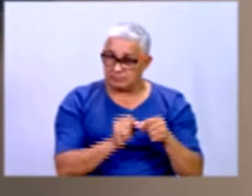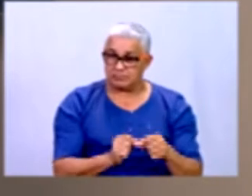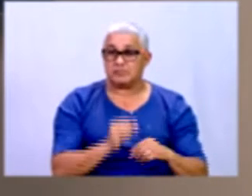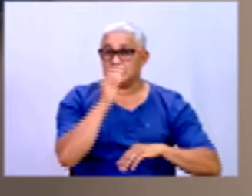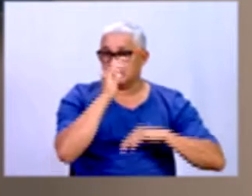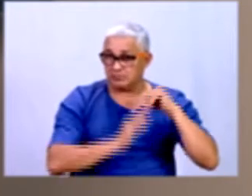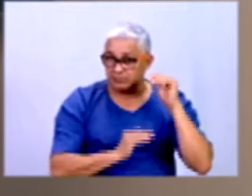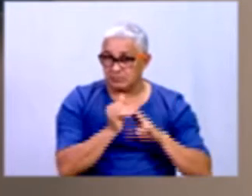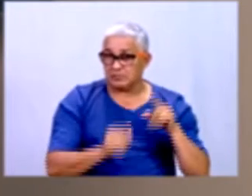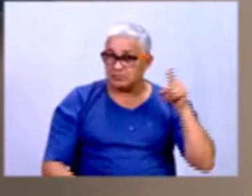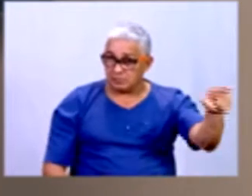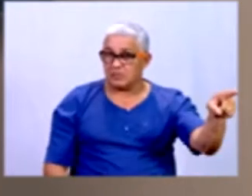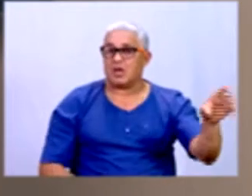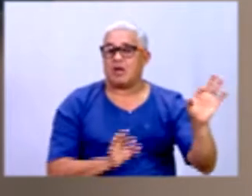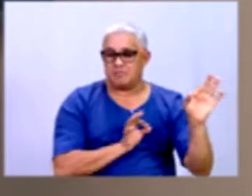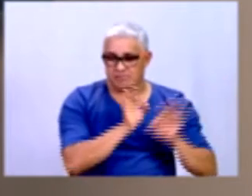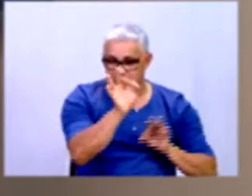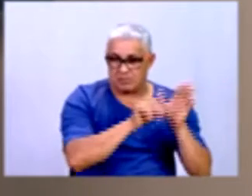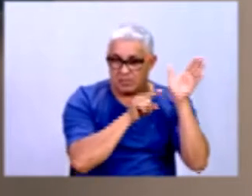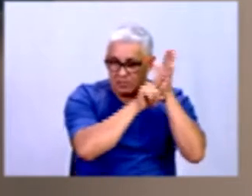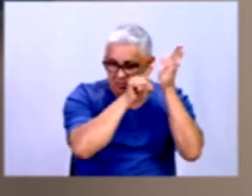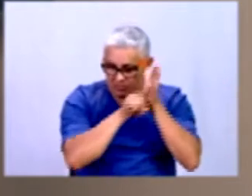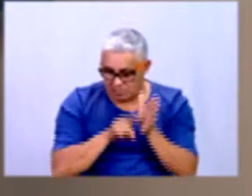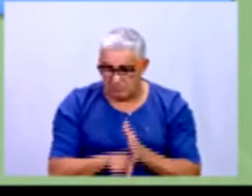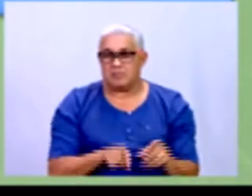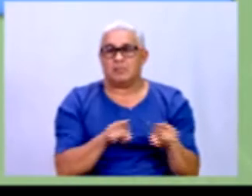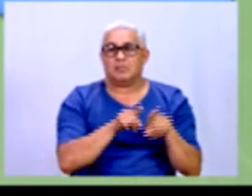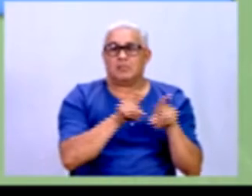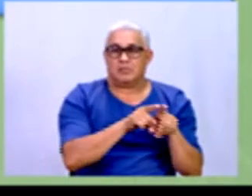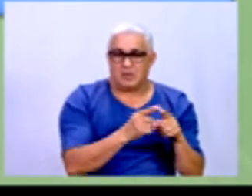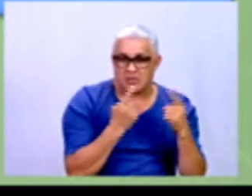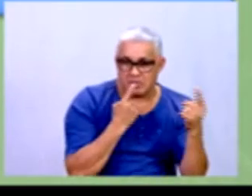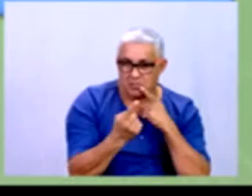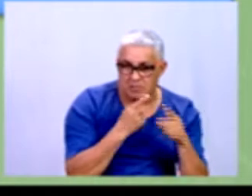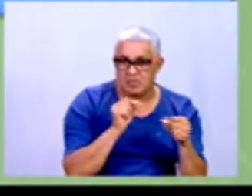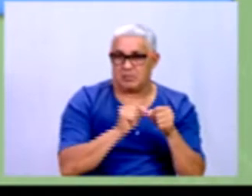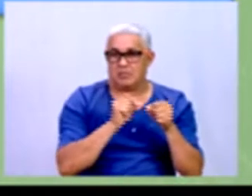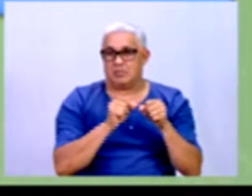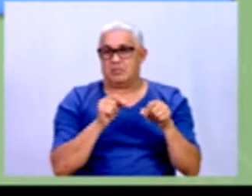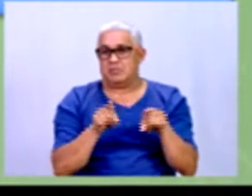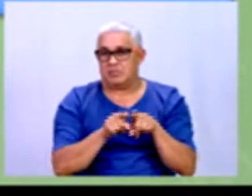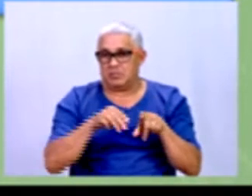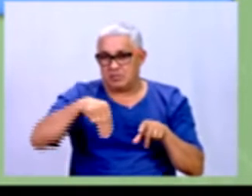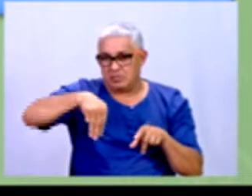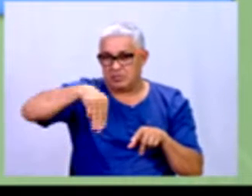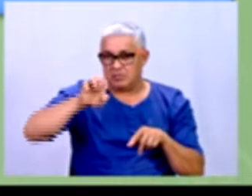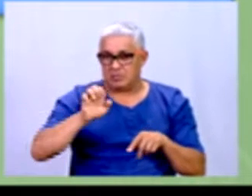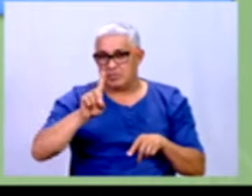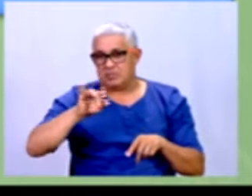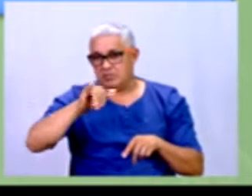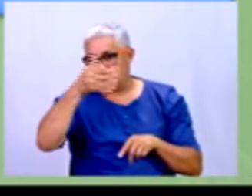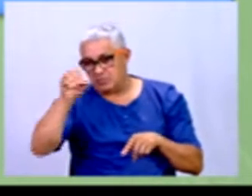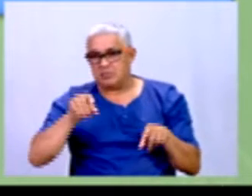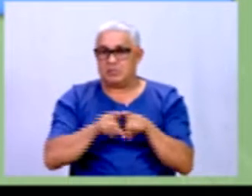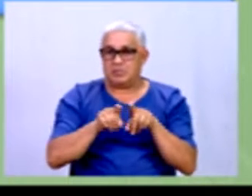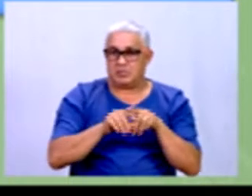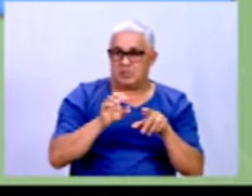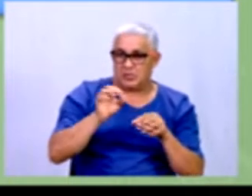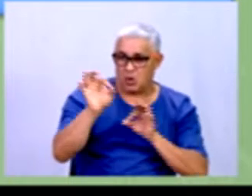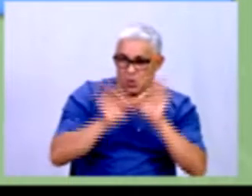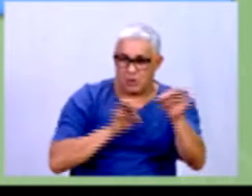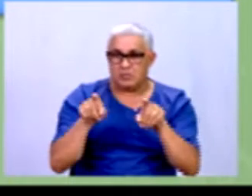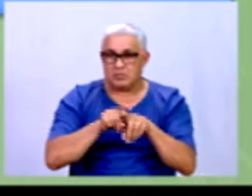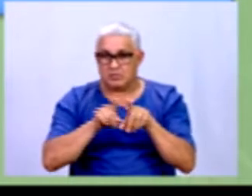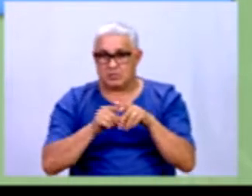Ele elabora questionários, faz entrevistas, medições, organiza, analisa e